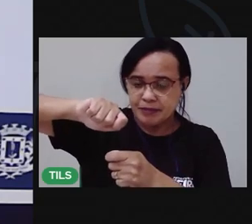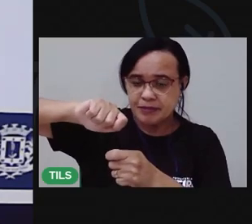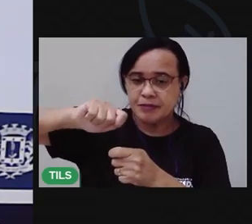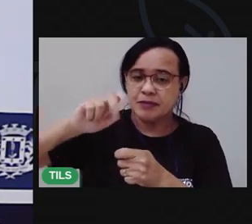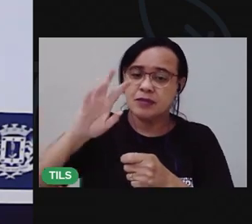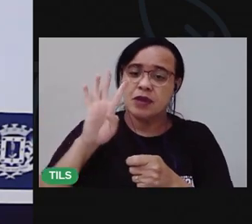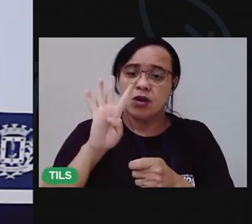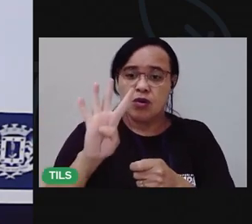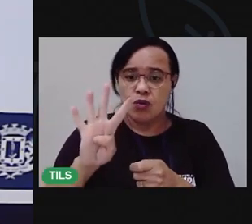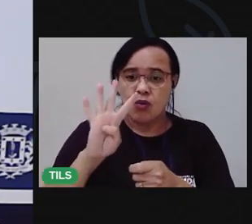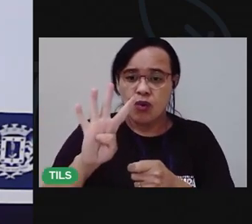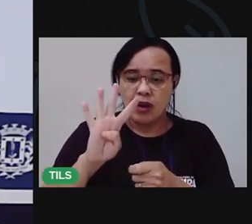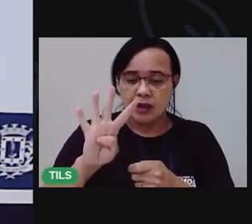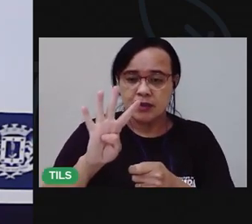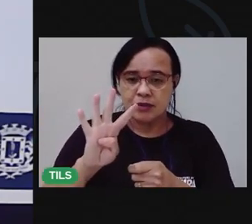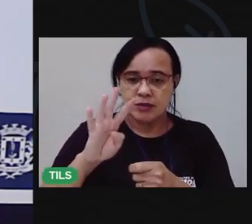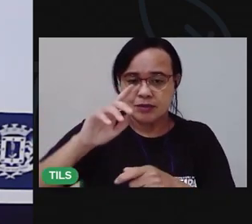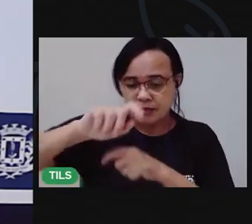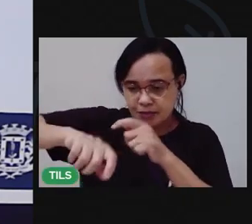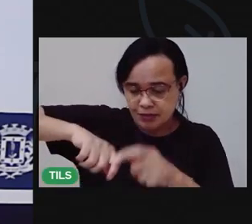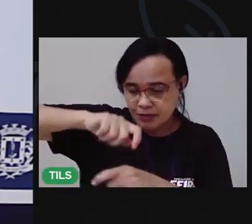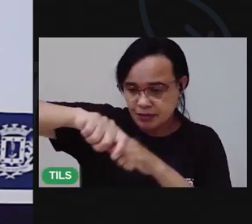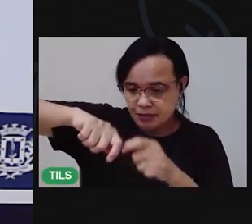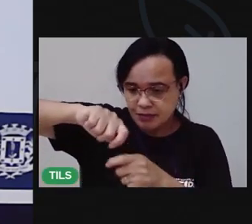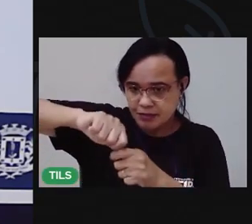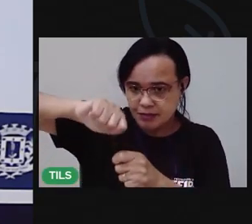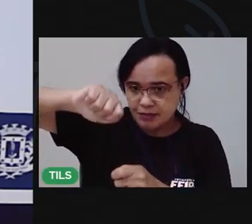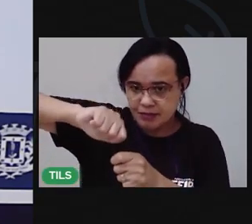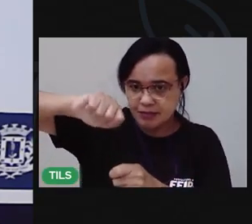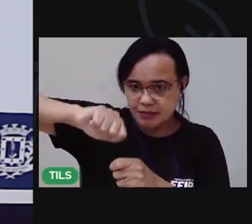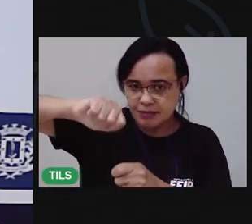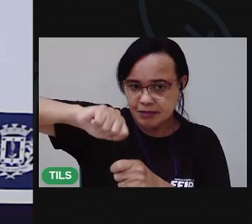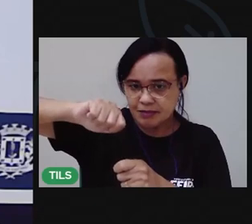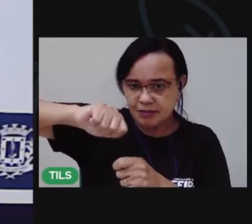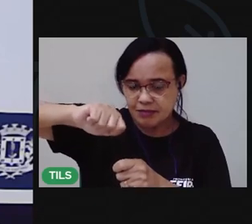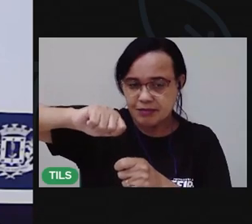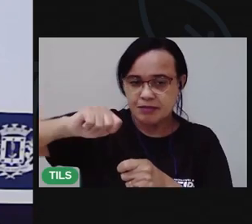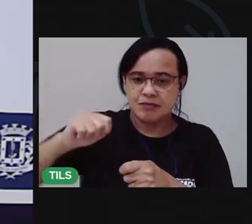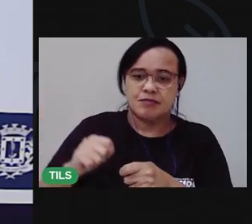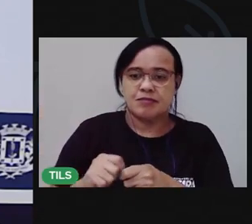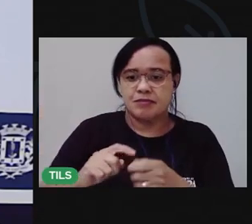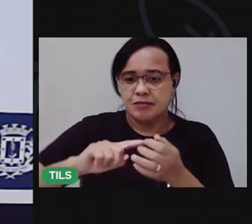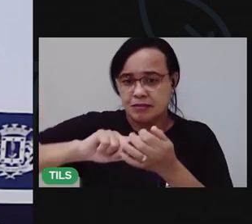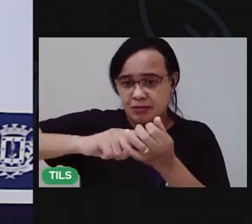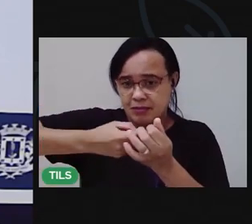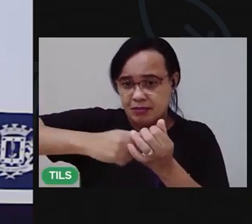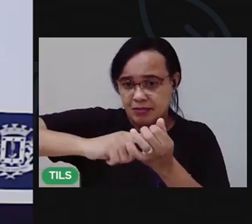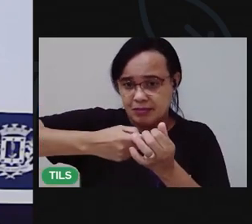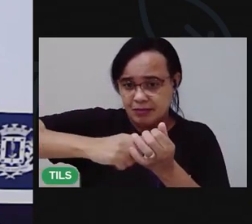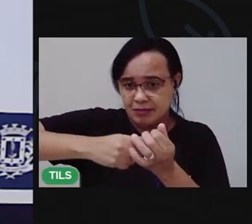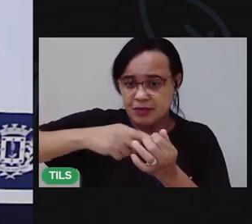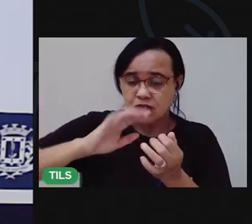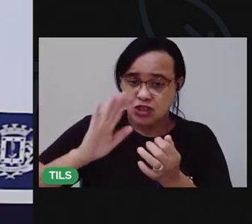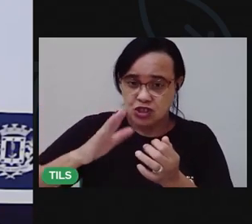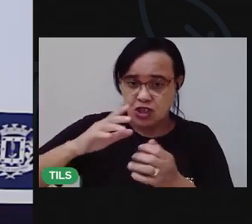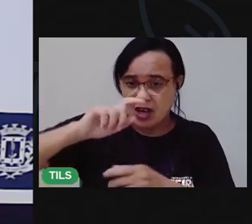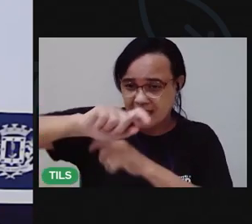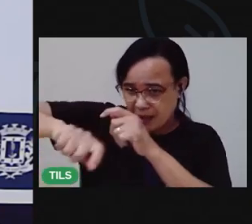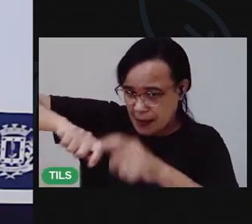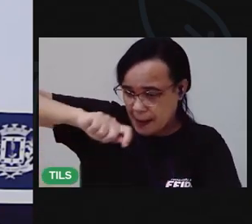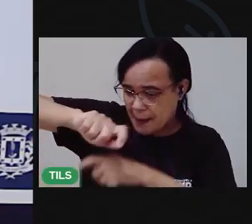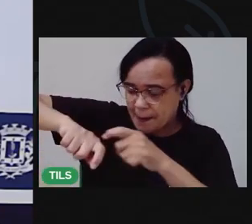barbantes para cada balde. Em cada furo, você vai amarrar um